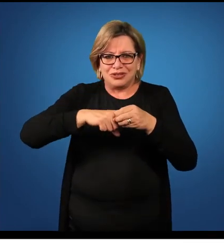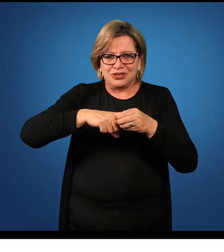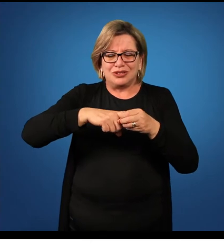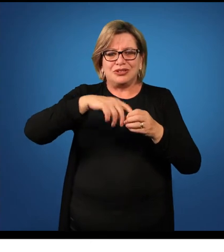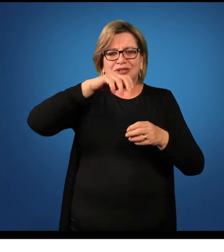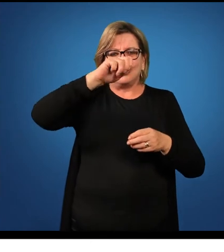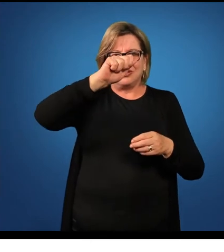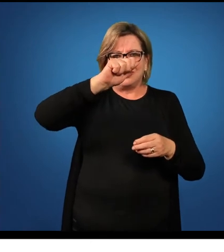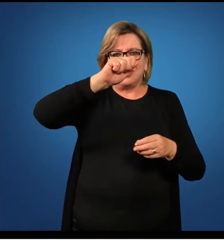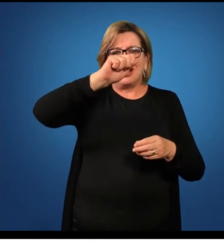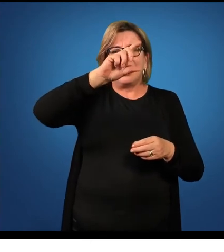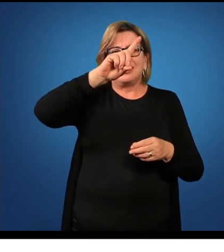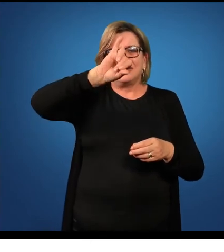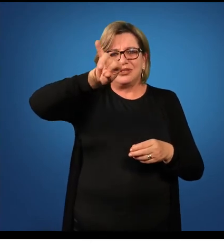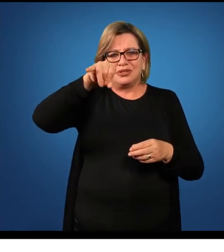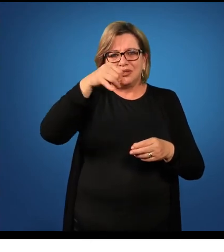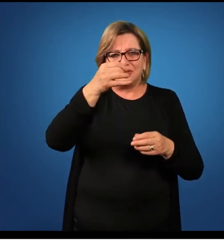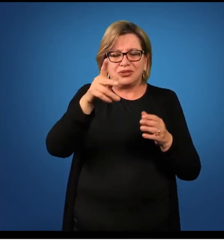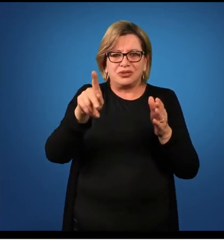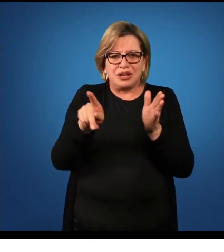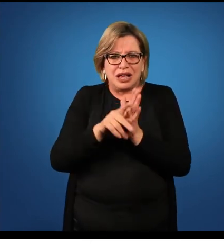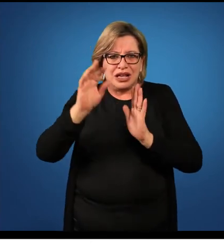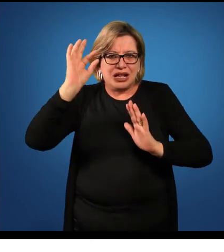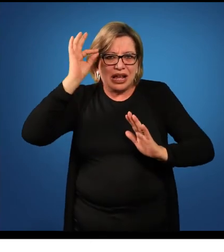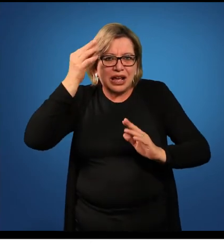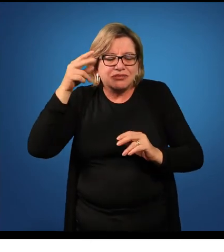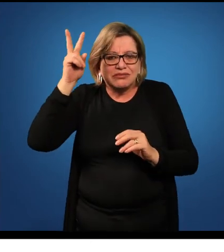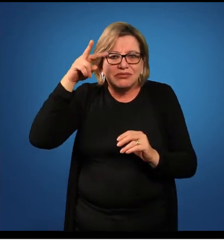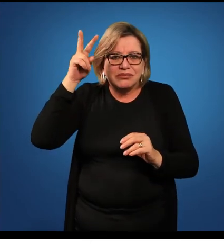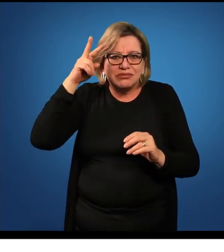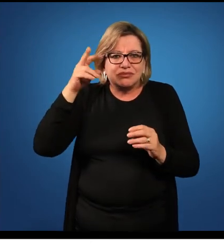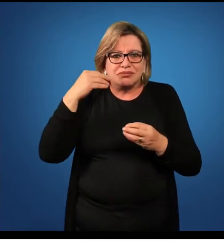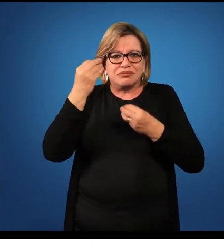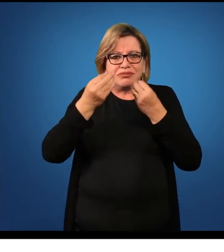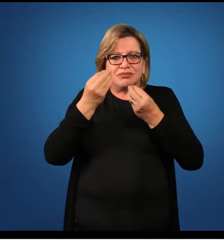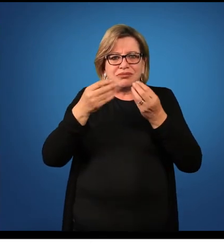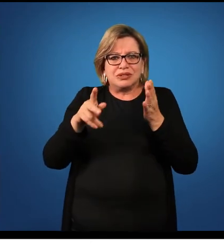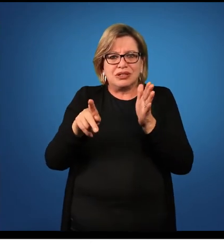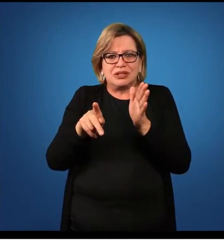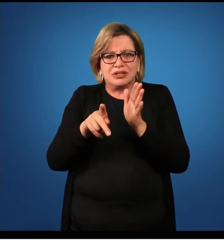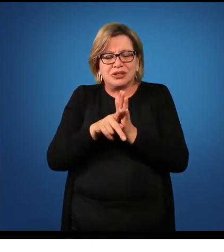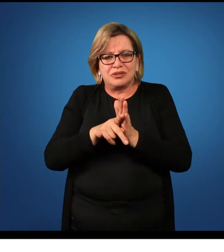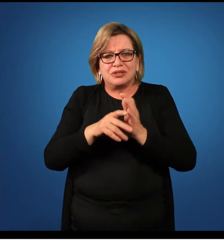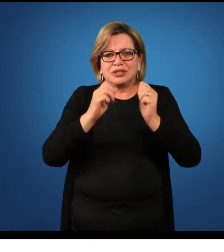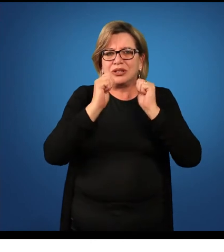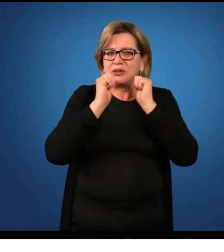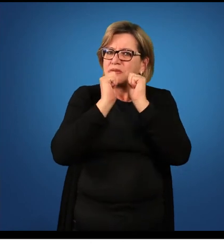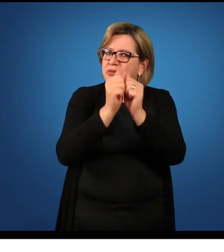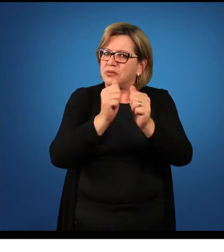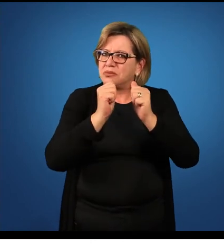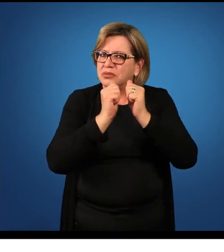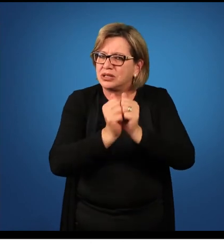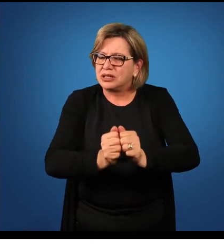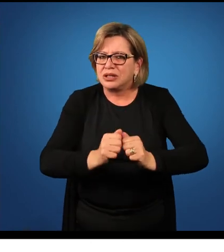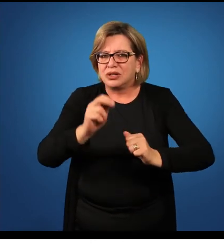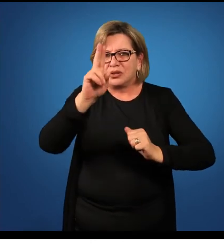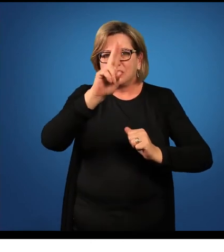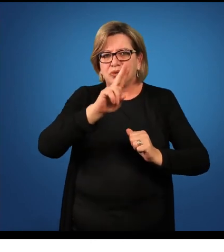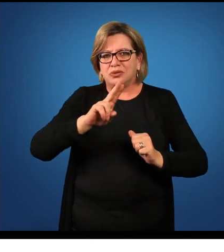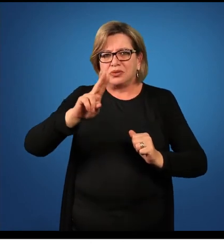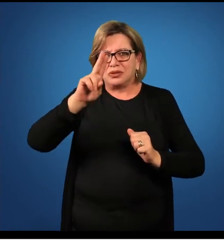sequência dos adjuntos adverbiais bem rapidinho uma retomada adjunto adverbial de companhia traduz-se com o caso